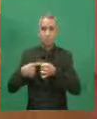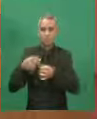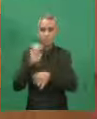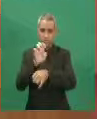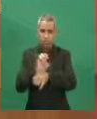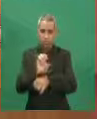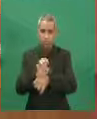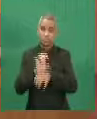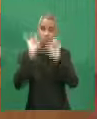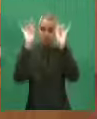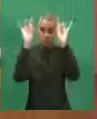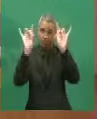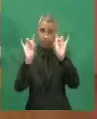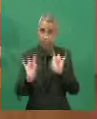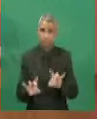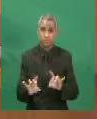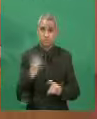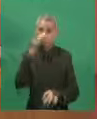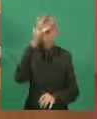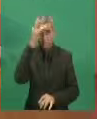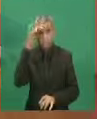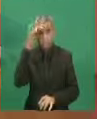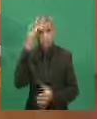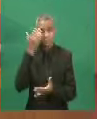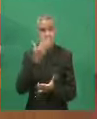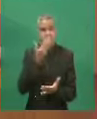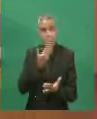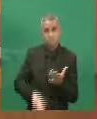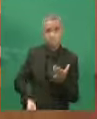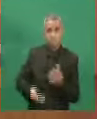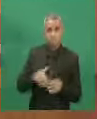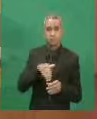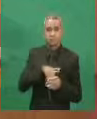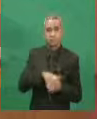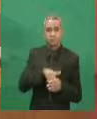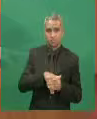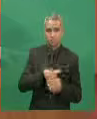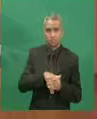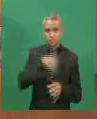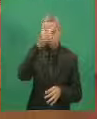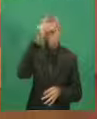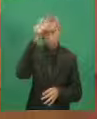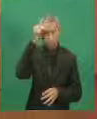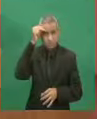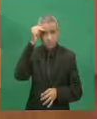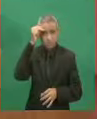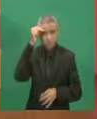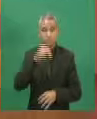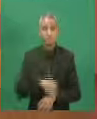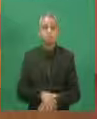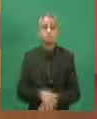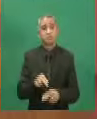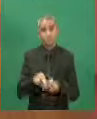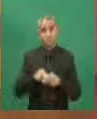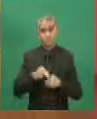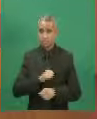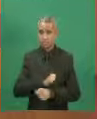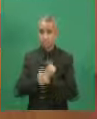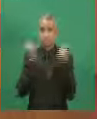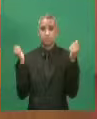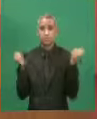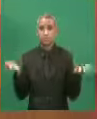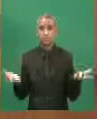em especial, aqueles que tinham perdido a eleição de prefeito. Aquela imoralidade, à época, foi